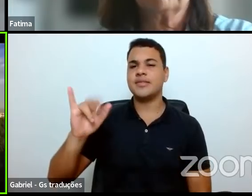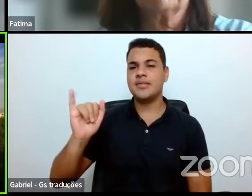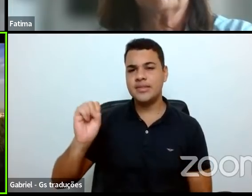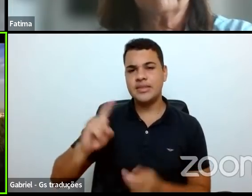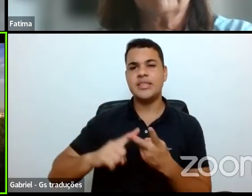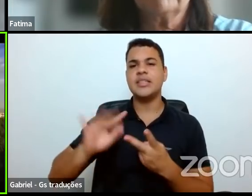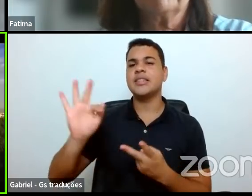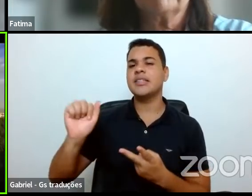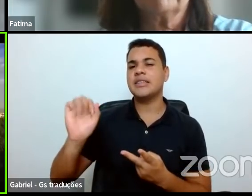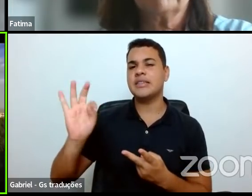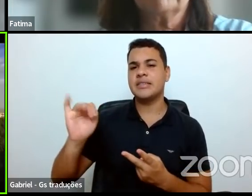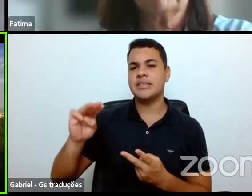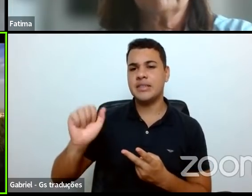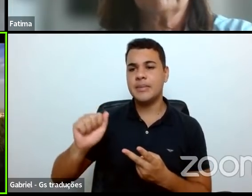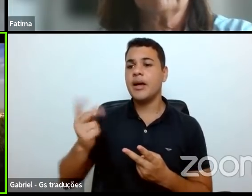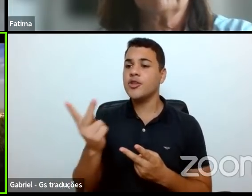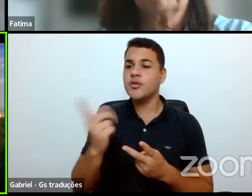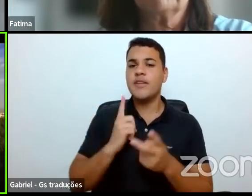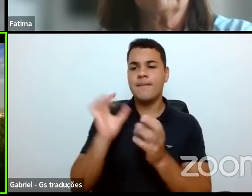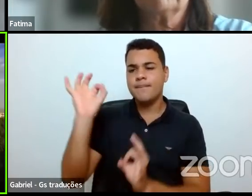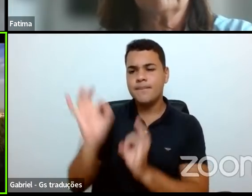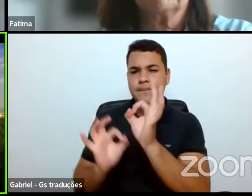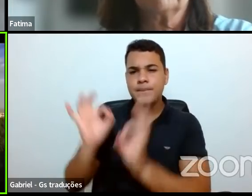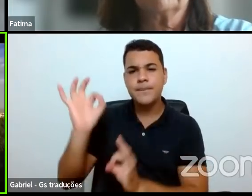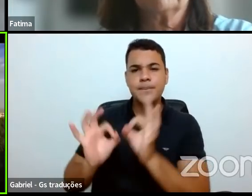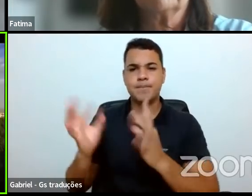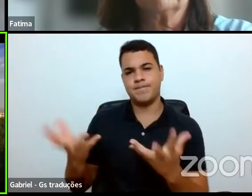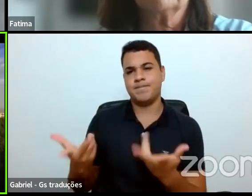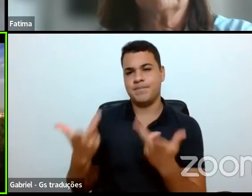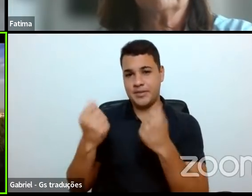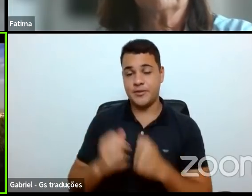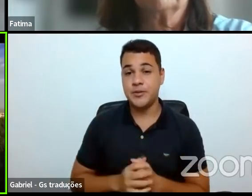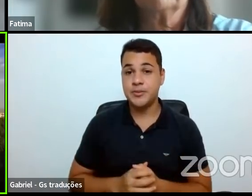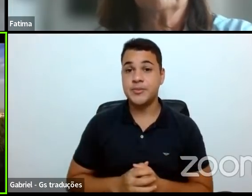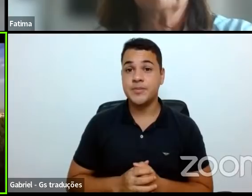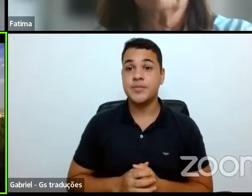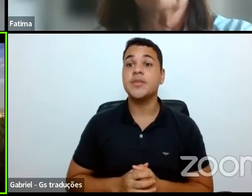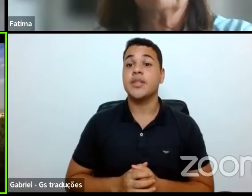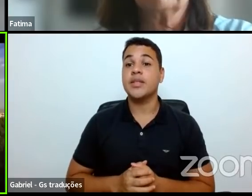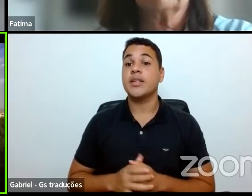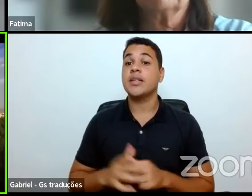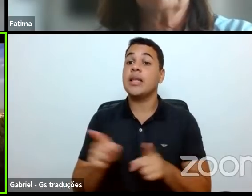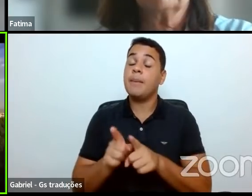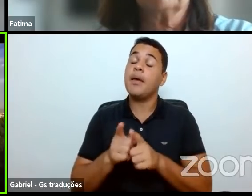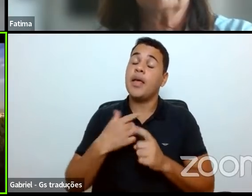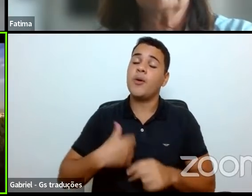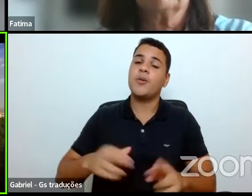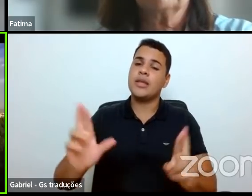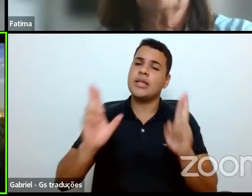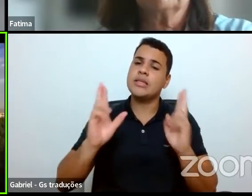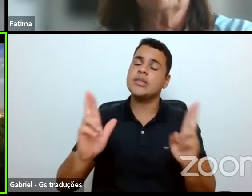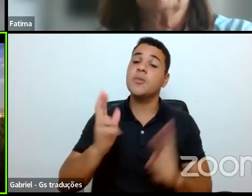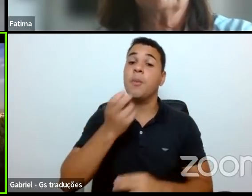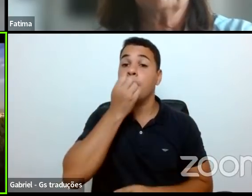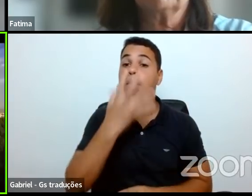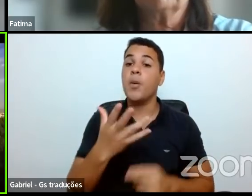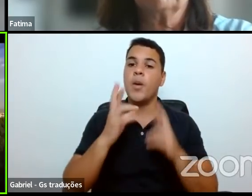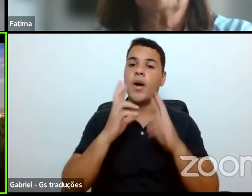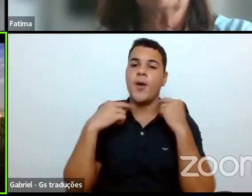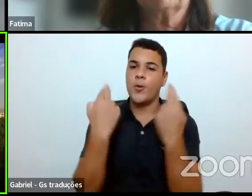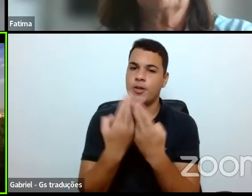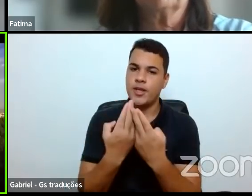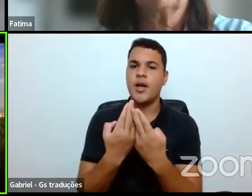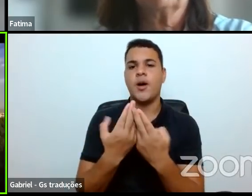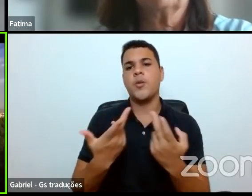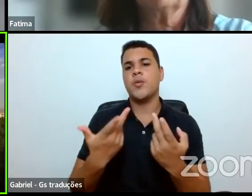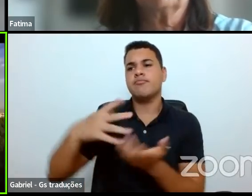por terem organizado esse evento espetacular e desejar a todos uma boa reunião em cada um dos